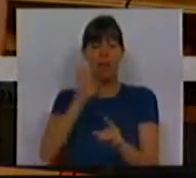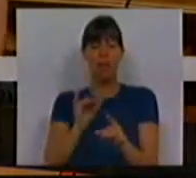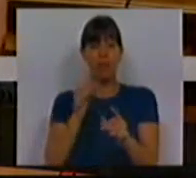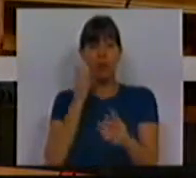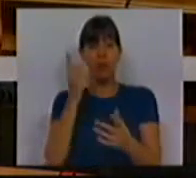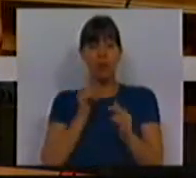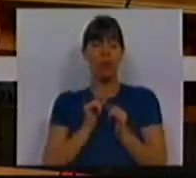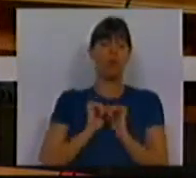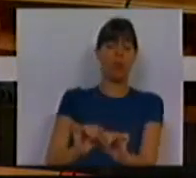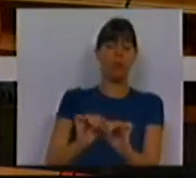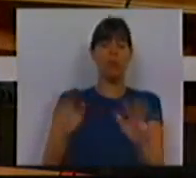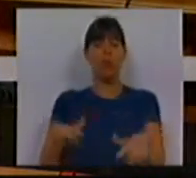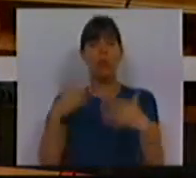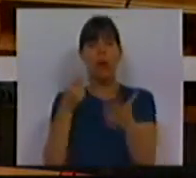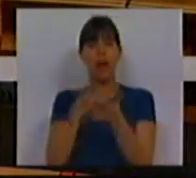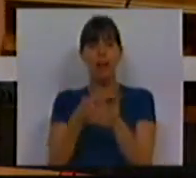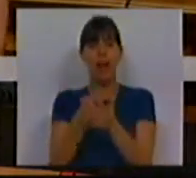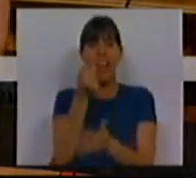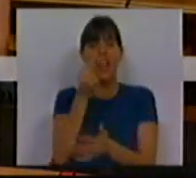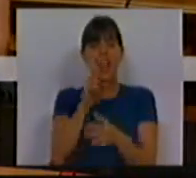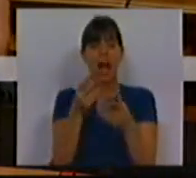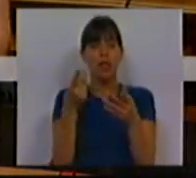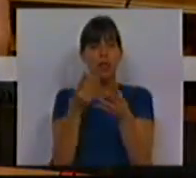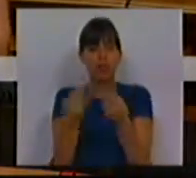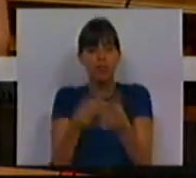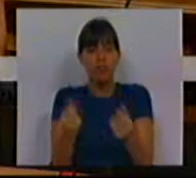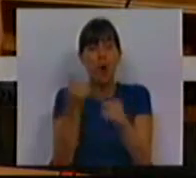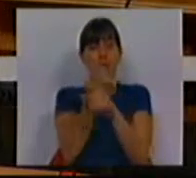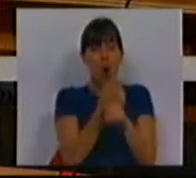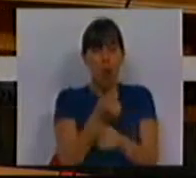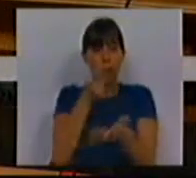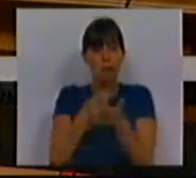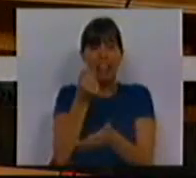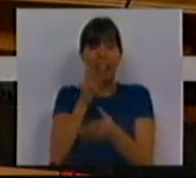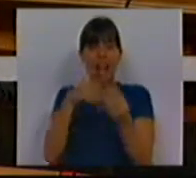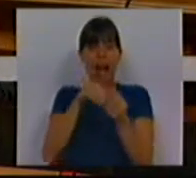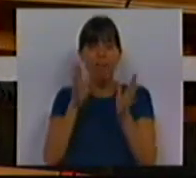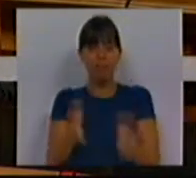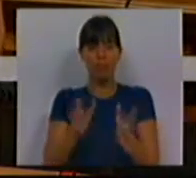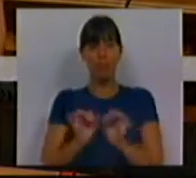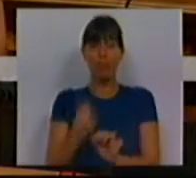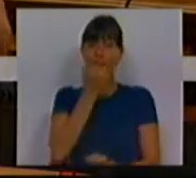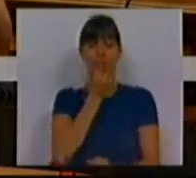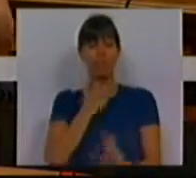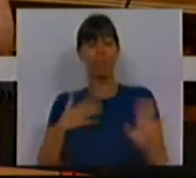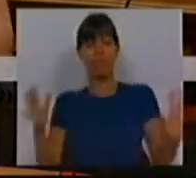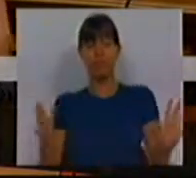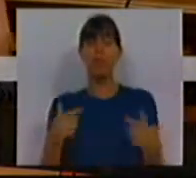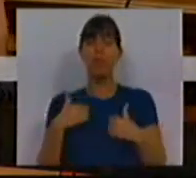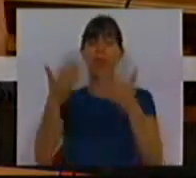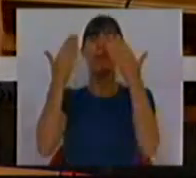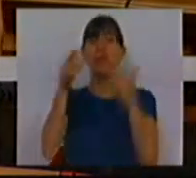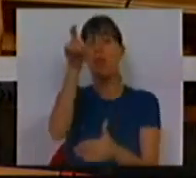vivo repúdio por qualquer taxação destes equipamentos. Portanto, é também com prazer e que eu